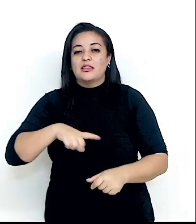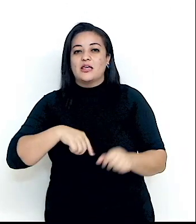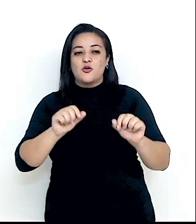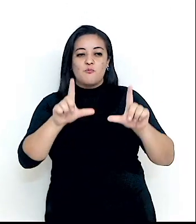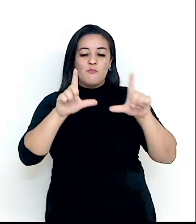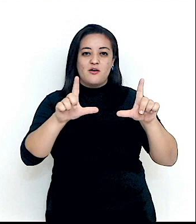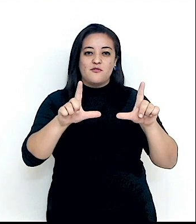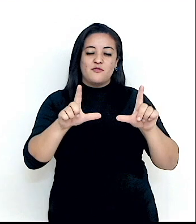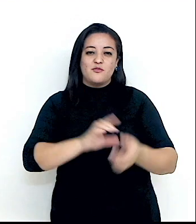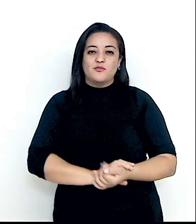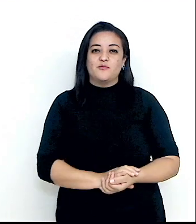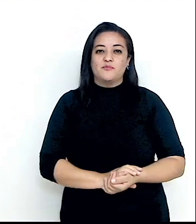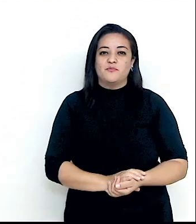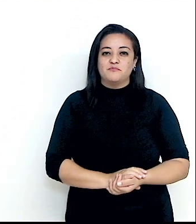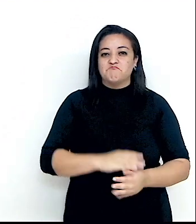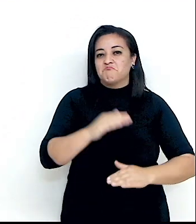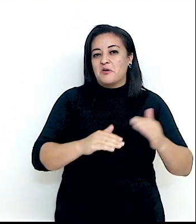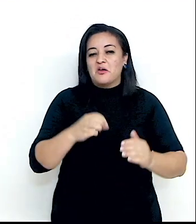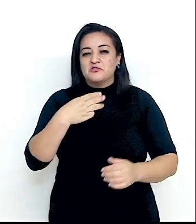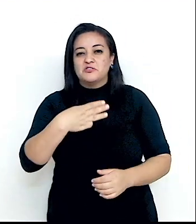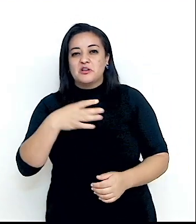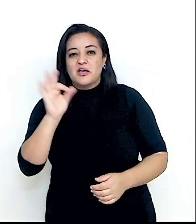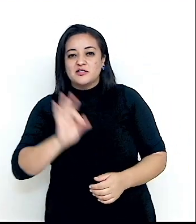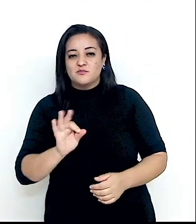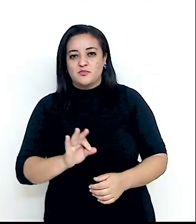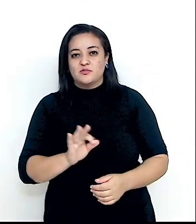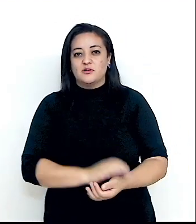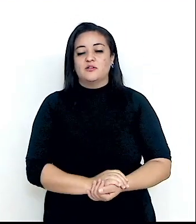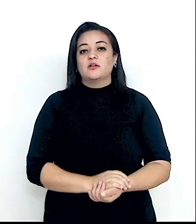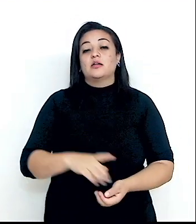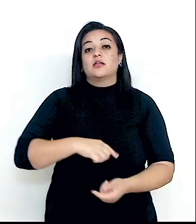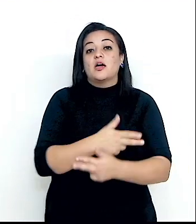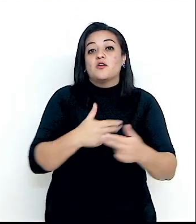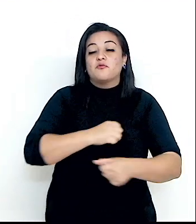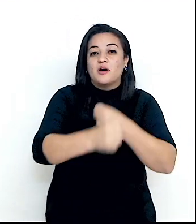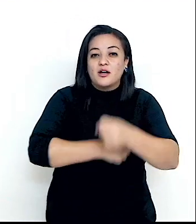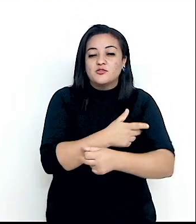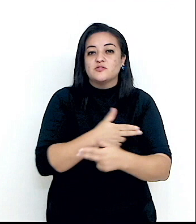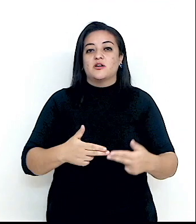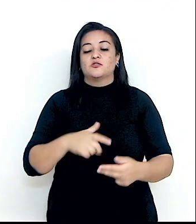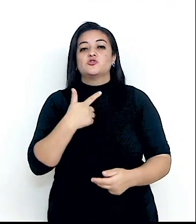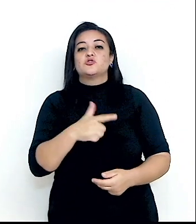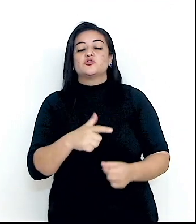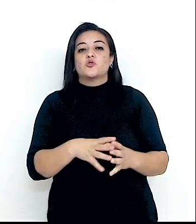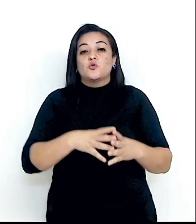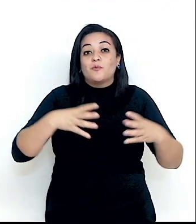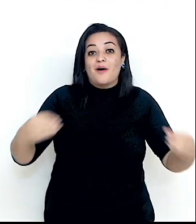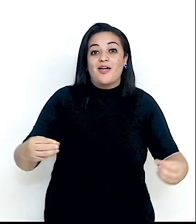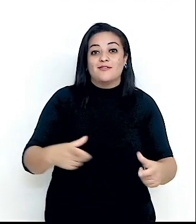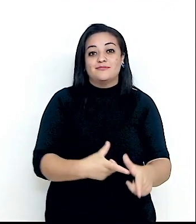aproximadamente um pouco menos de 3%, e há vários anos já é o segundo maior devedor